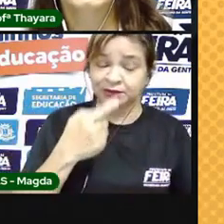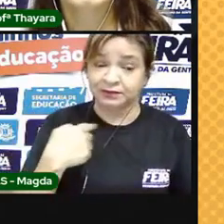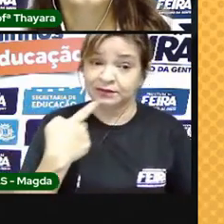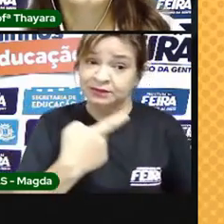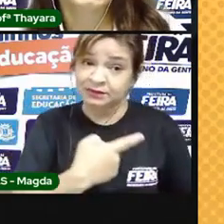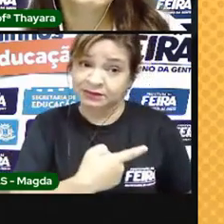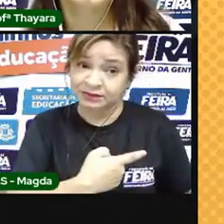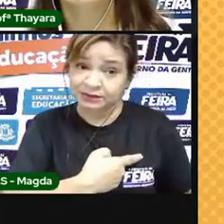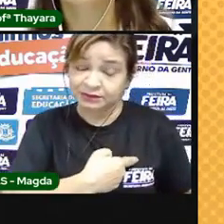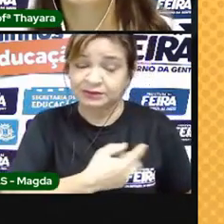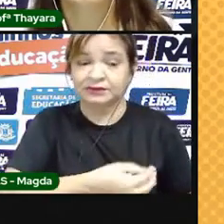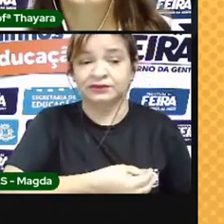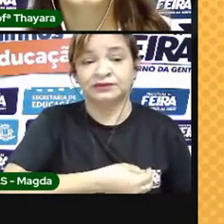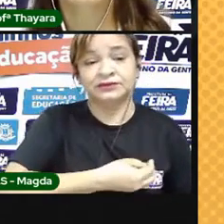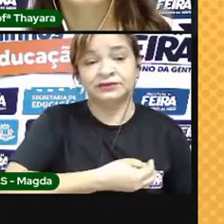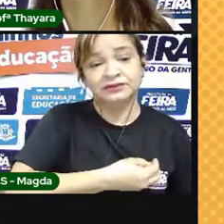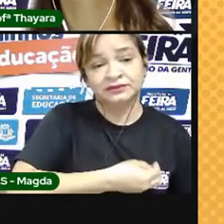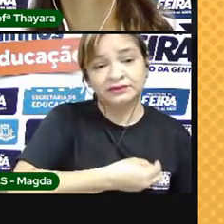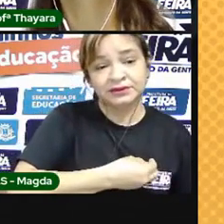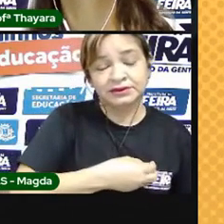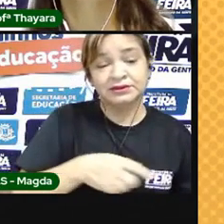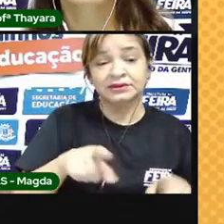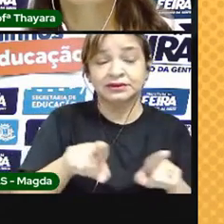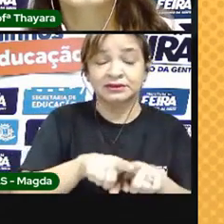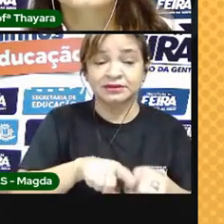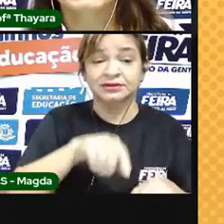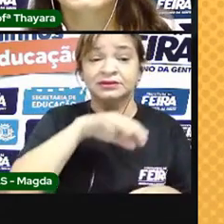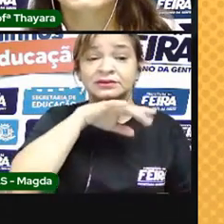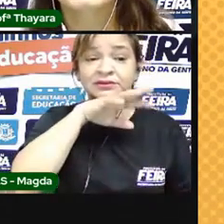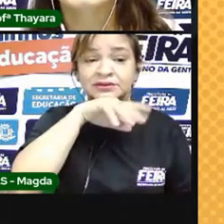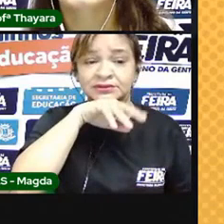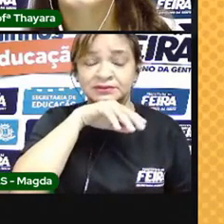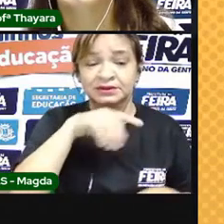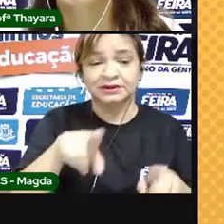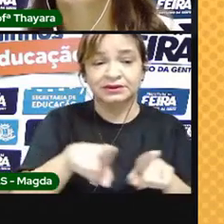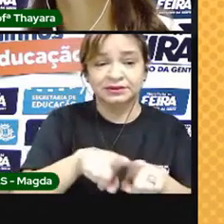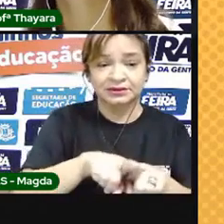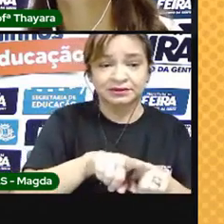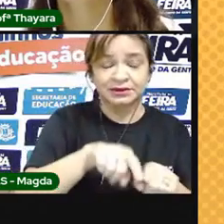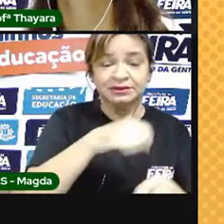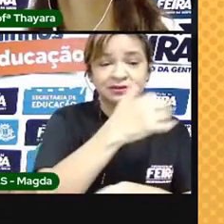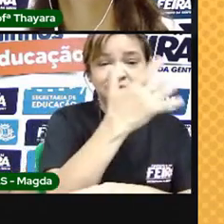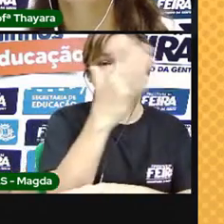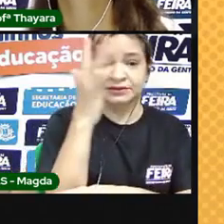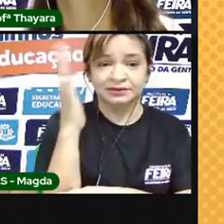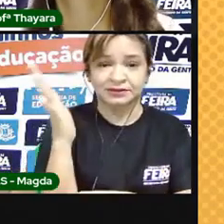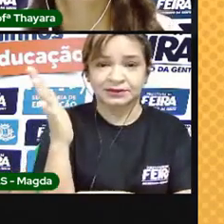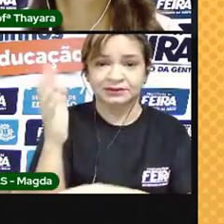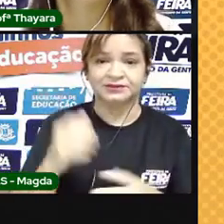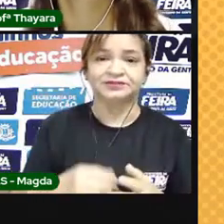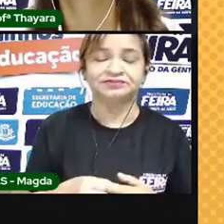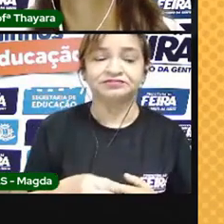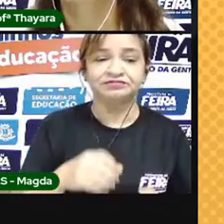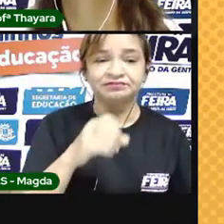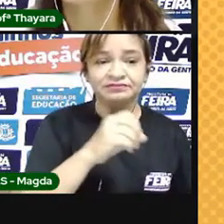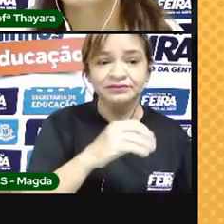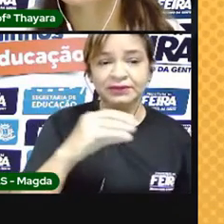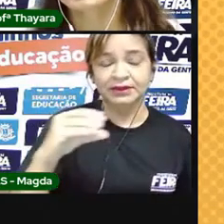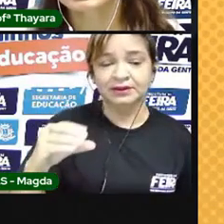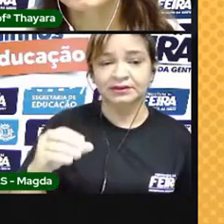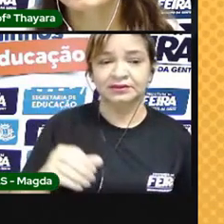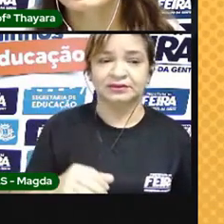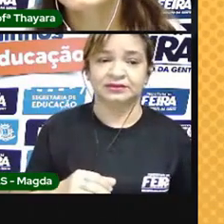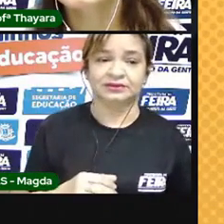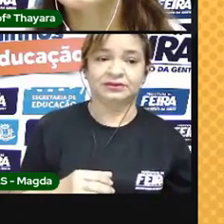seres humanos, os outros animais, como também para as plantas. Aqui, o dióxido de carbono, o gás